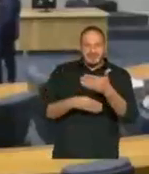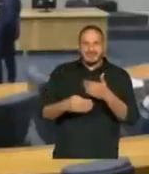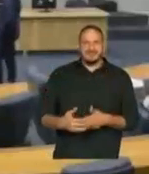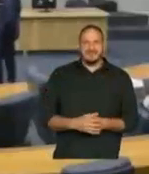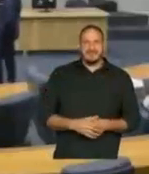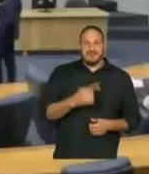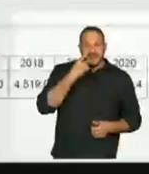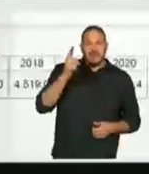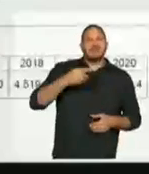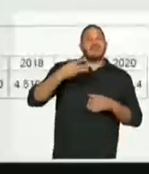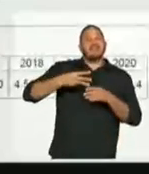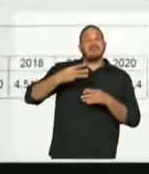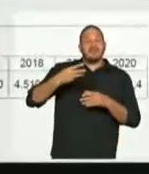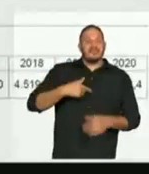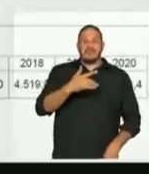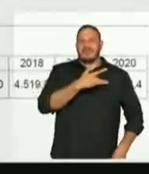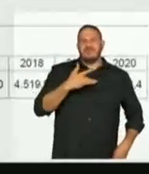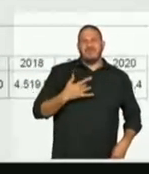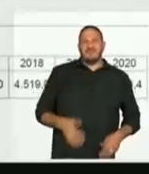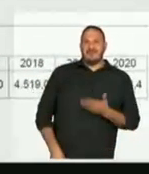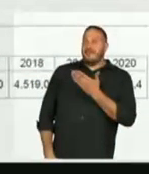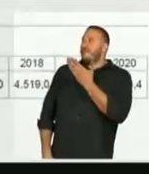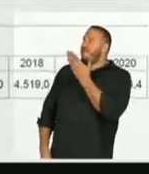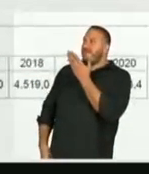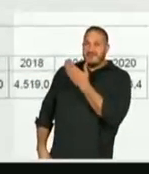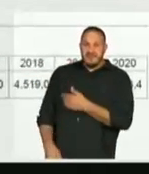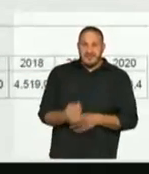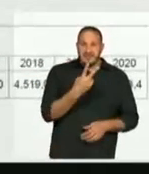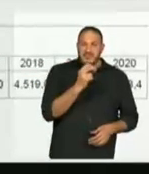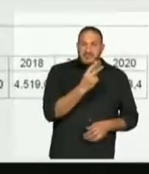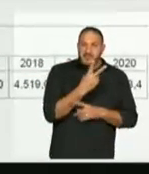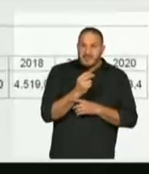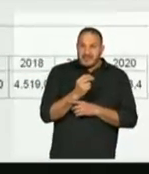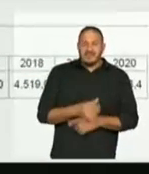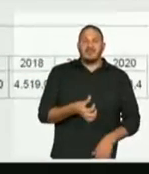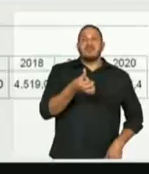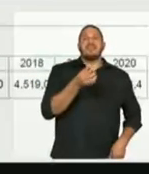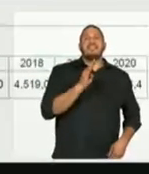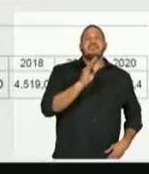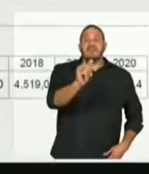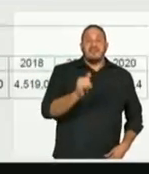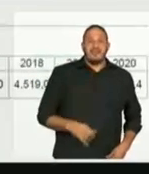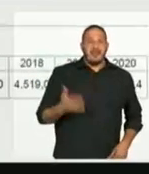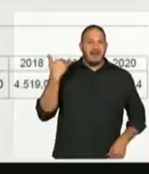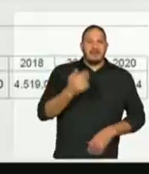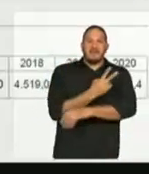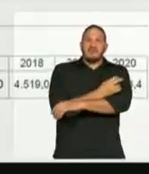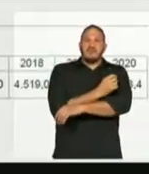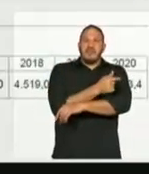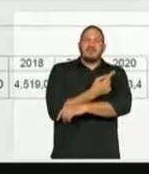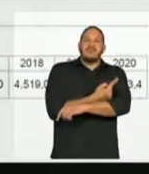Olha só a terceirização da saúde. Em 2020 está chegando em 6 bi. Em 2007 era 160